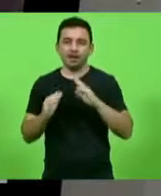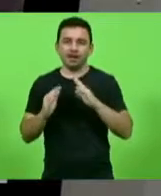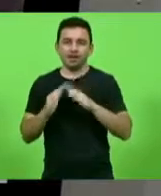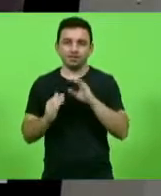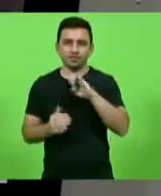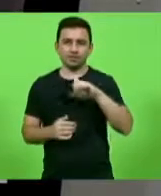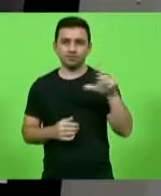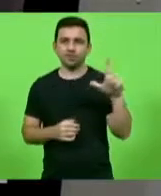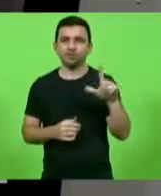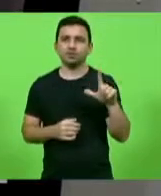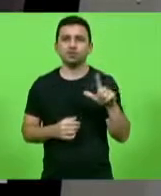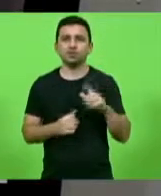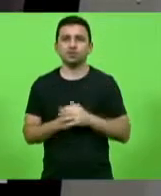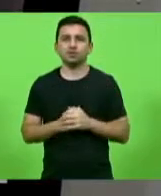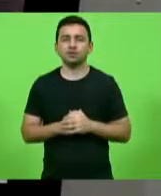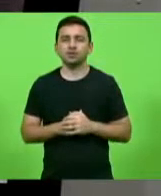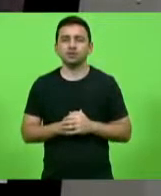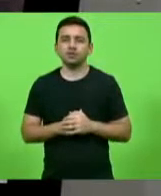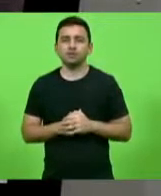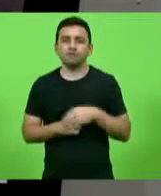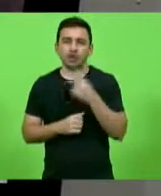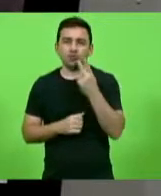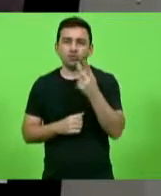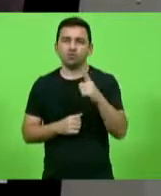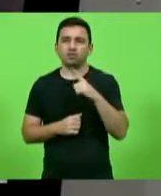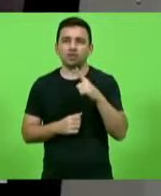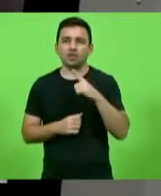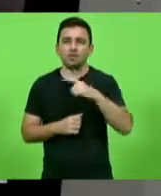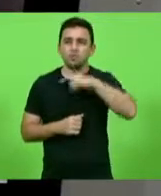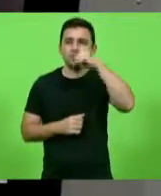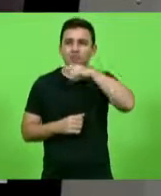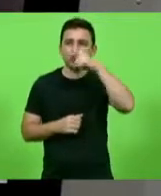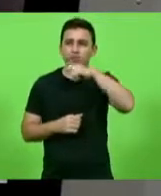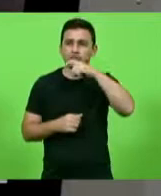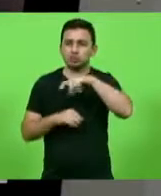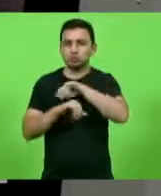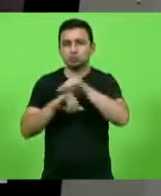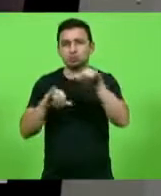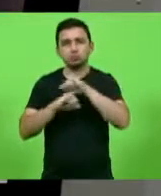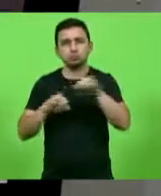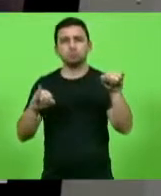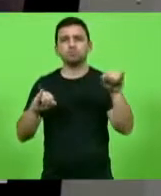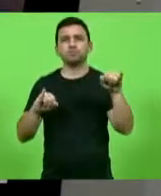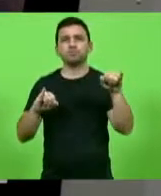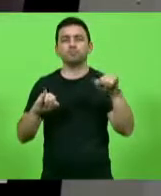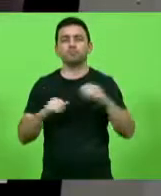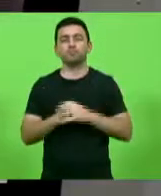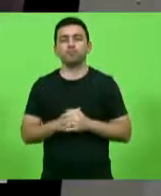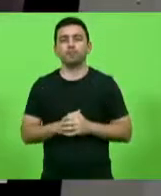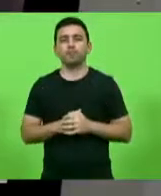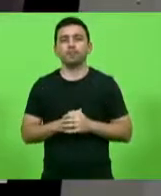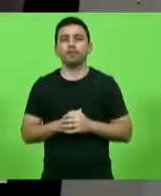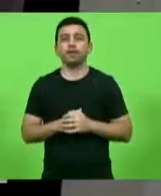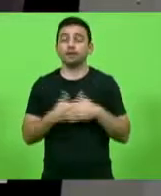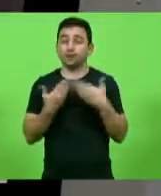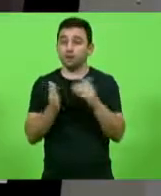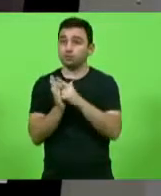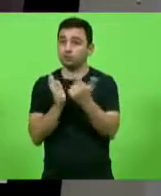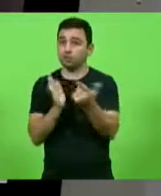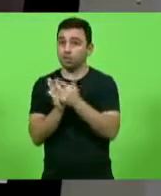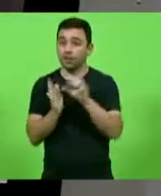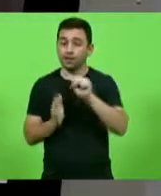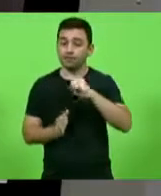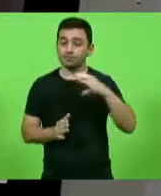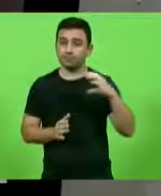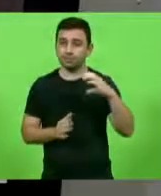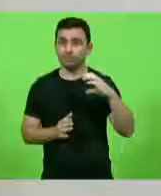nitroglicerina nas mentiras de José Augusto. Isso é o que diz o jornal, isso é sem pauta. Se